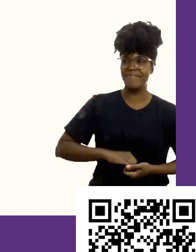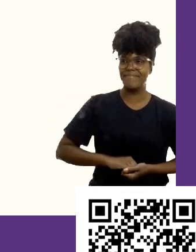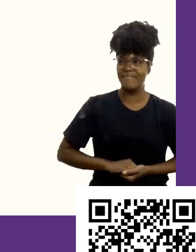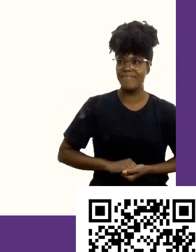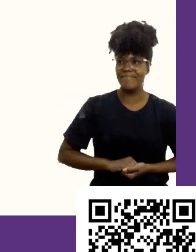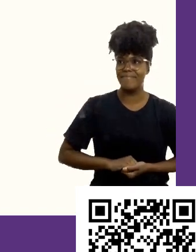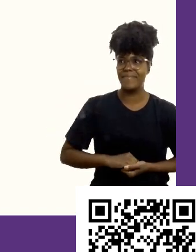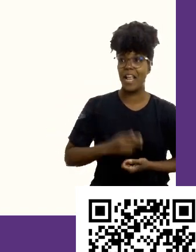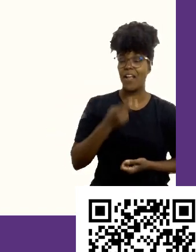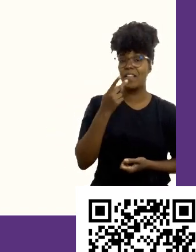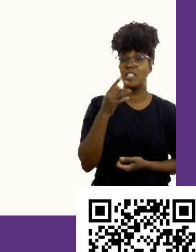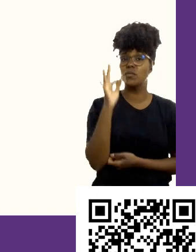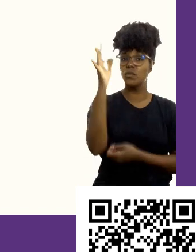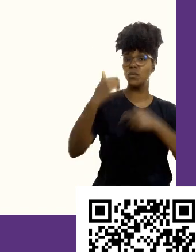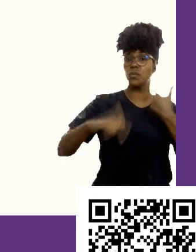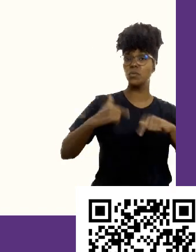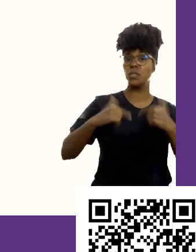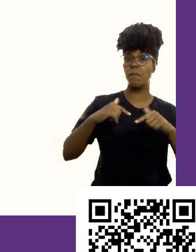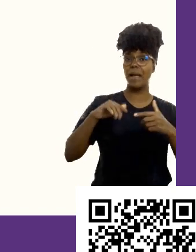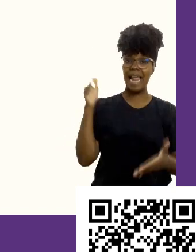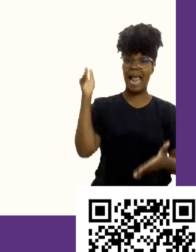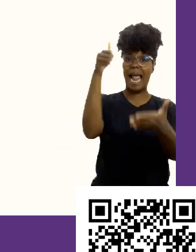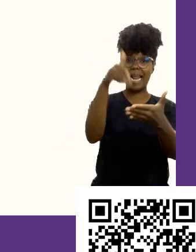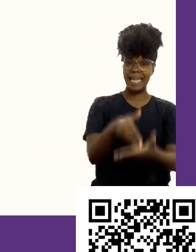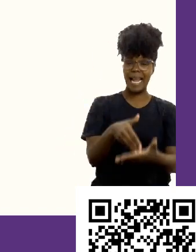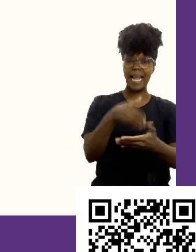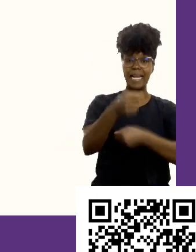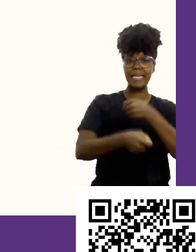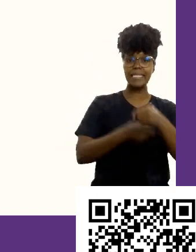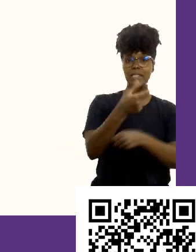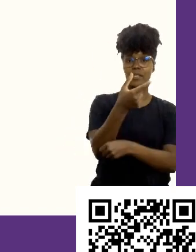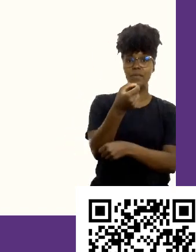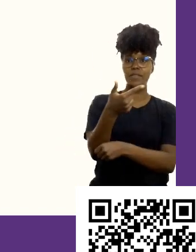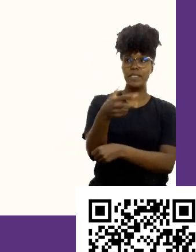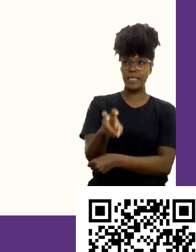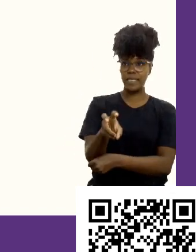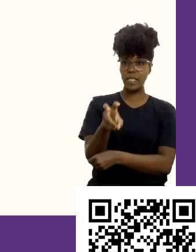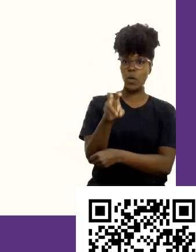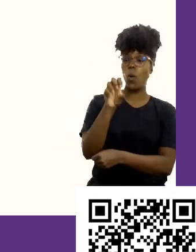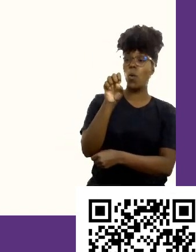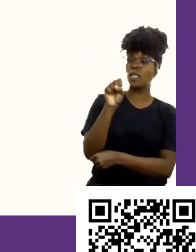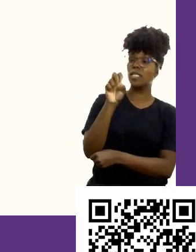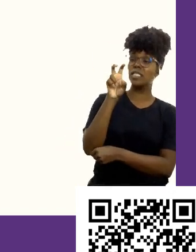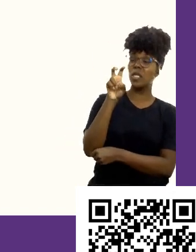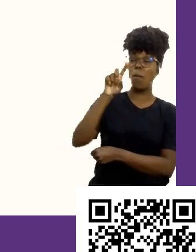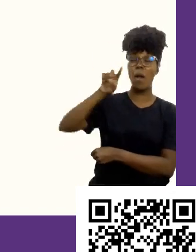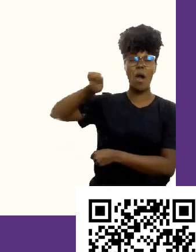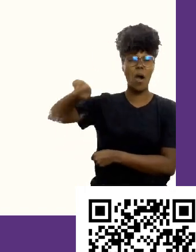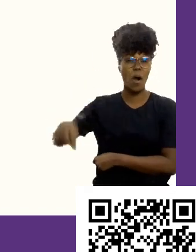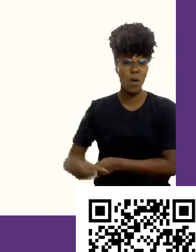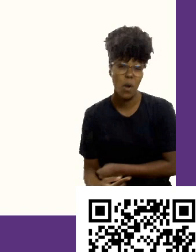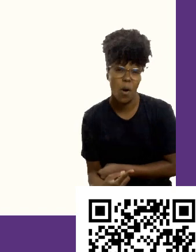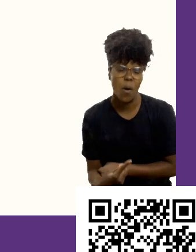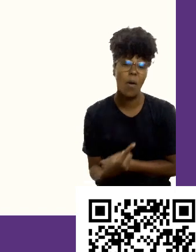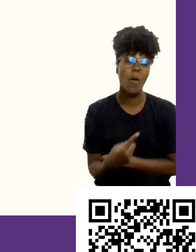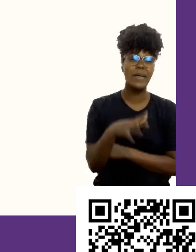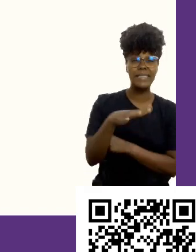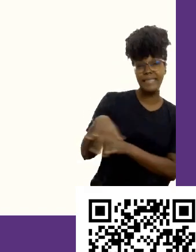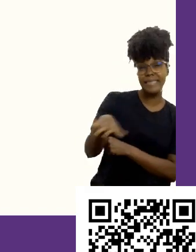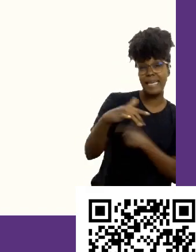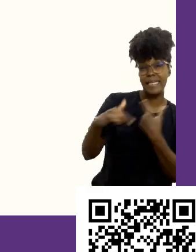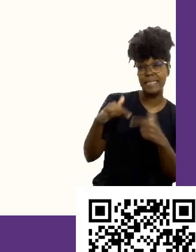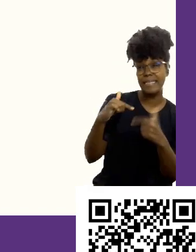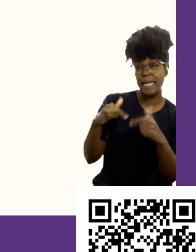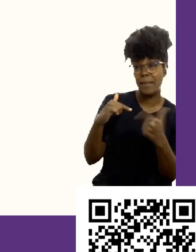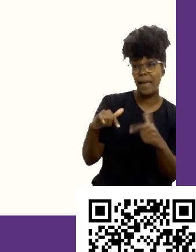E ele diz o seguinte, até 2025, 85 milhões de carreiras terão uma demanda decrescente. Tipo, vai diminuir,